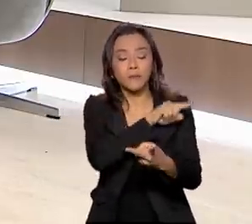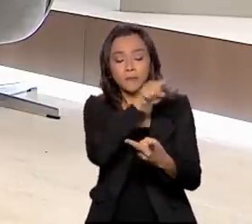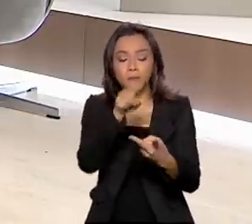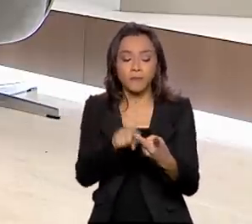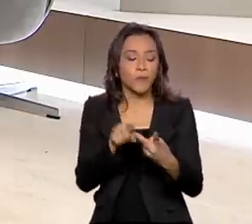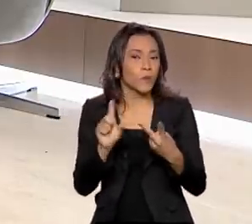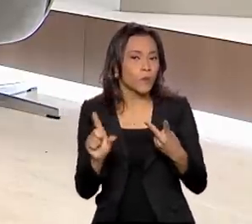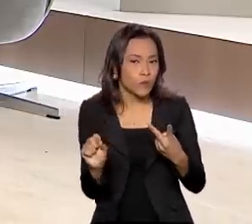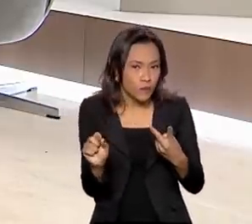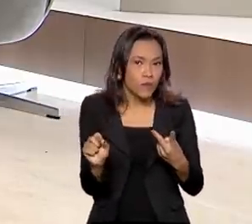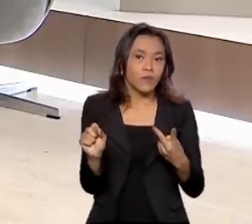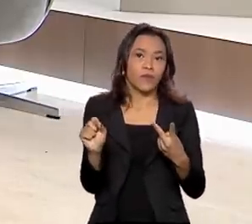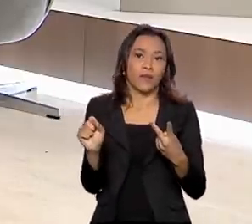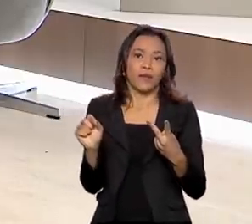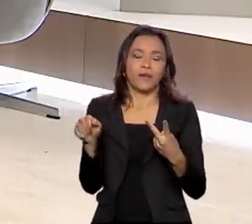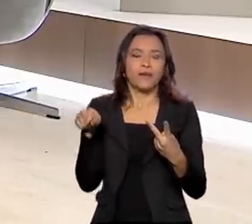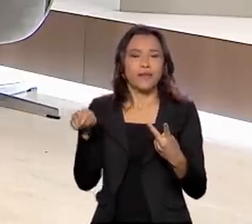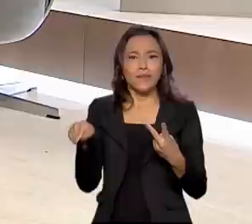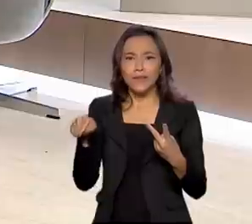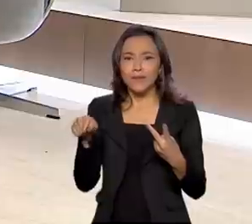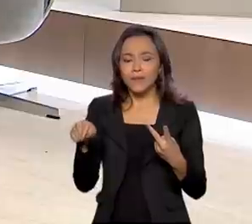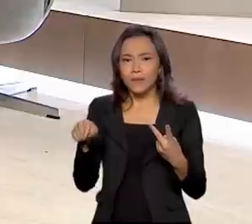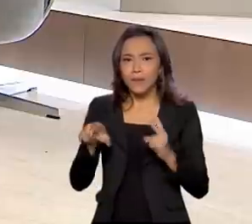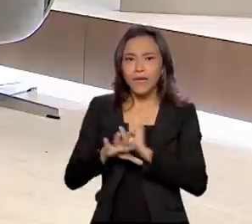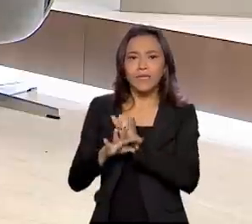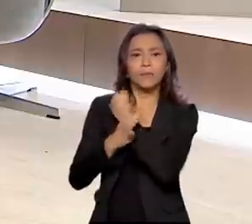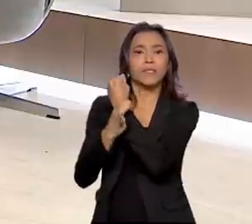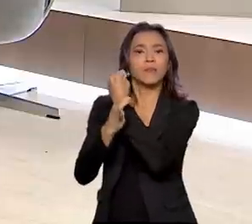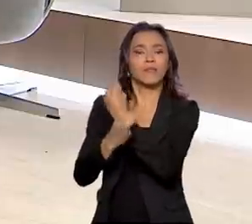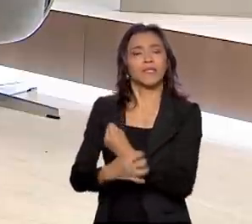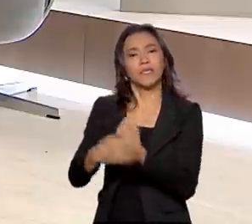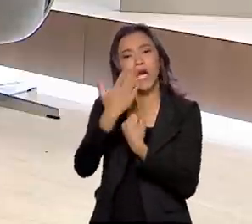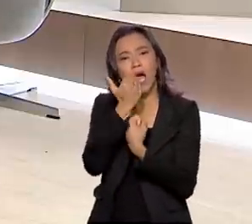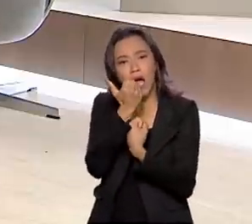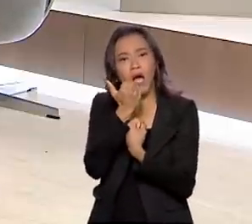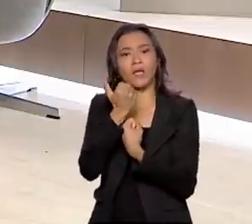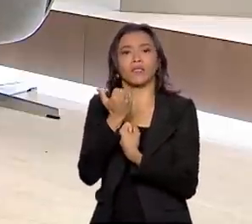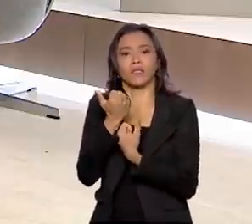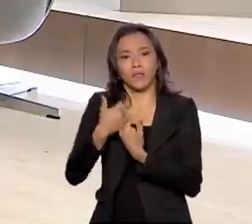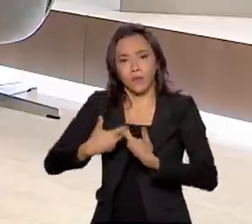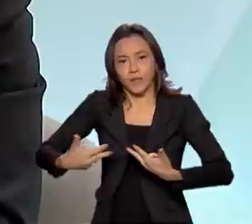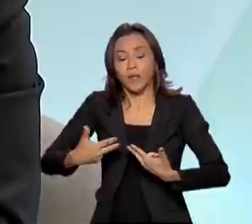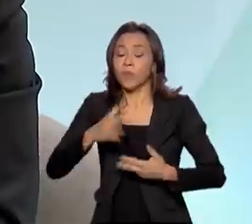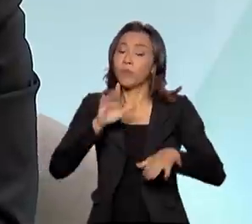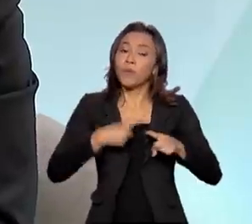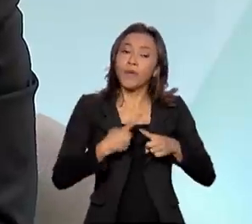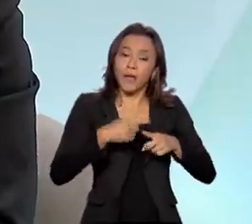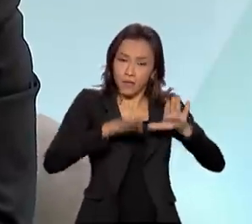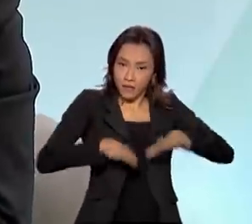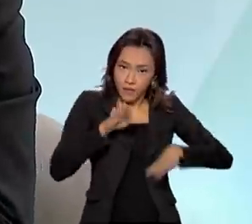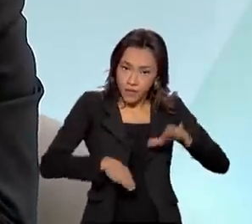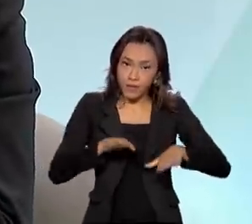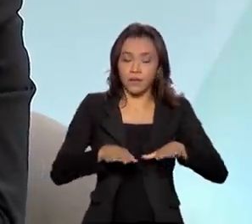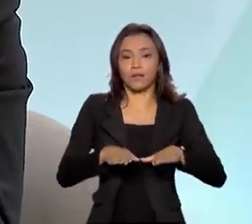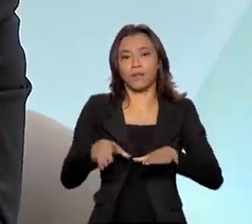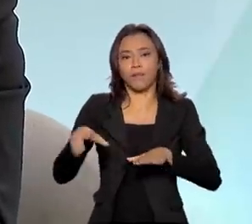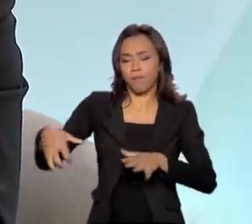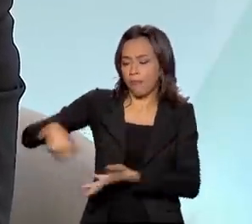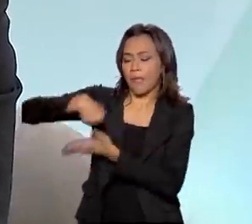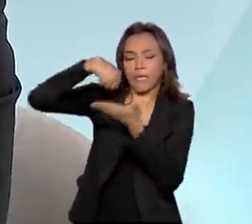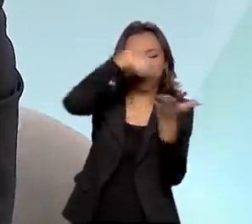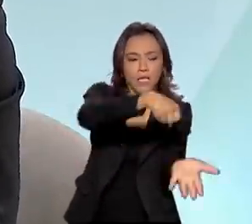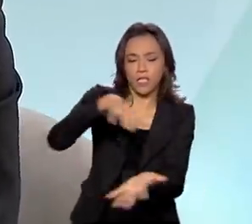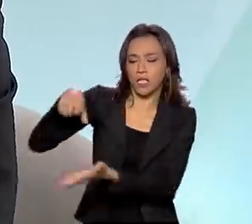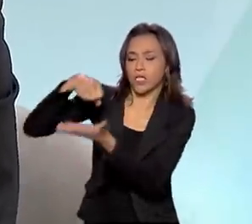viabiliza um passo marcante na questão da segurança alimentar e nutricional. Pois, muitas vezes, o envio de cestas